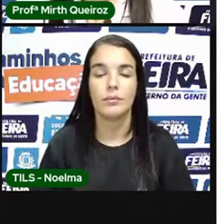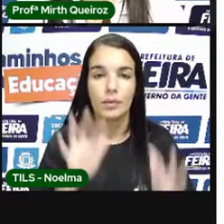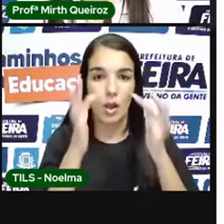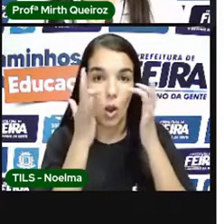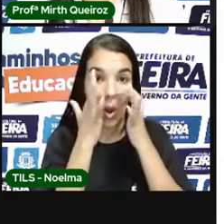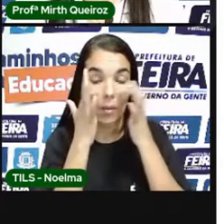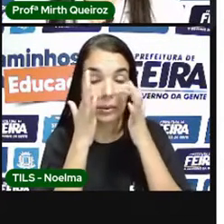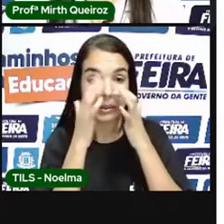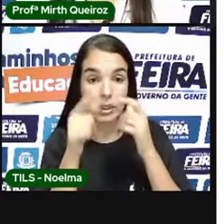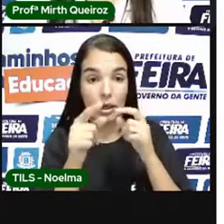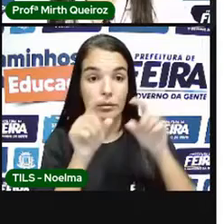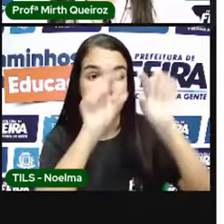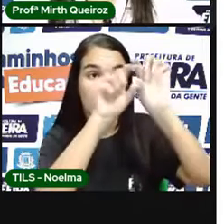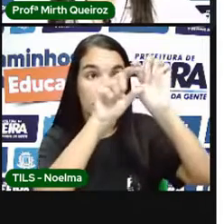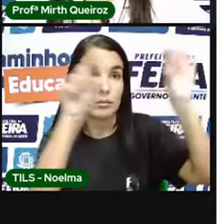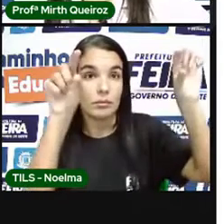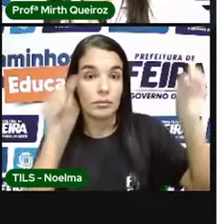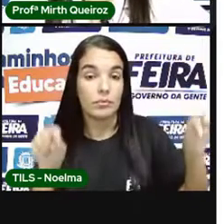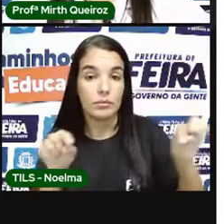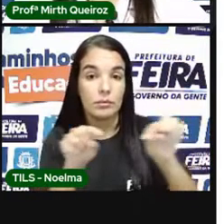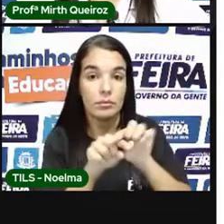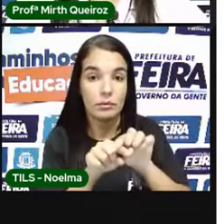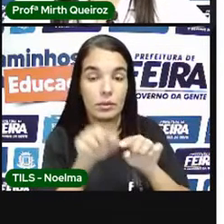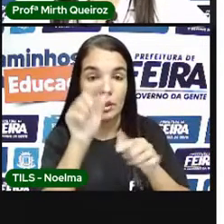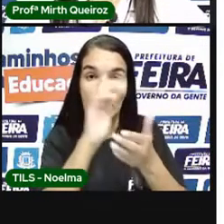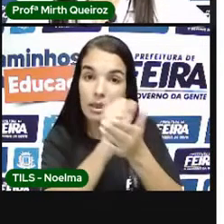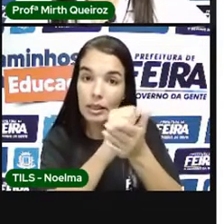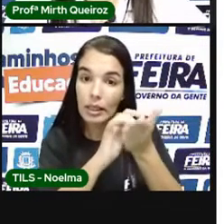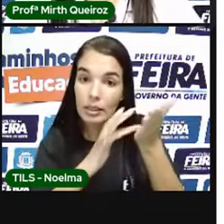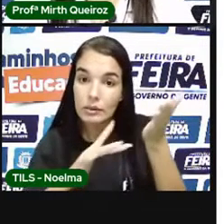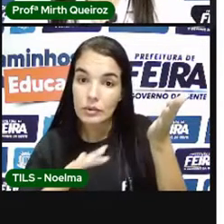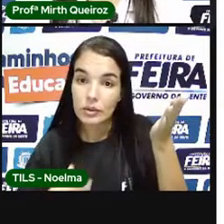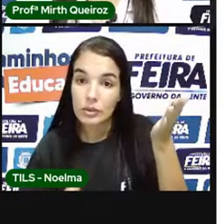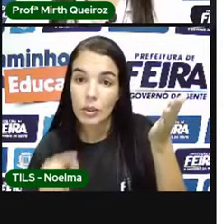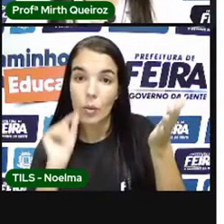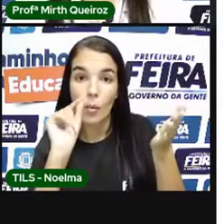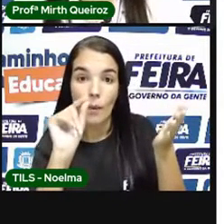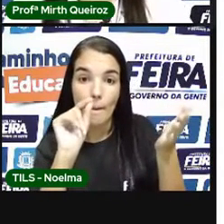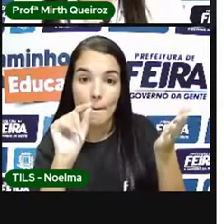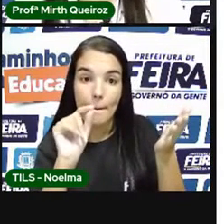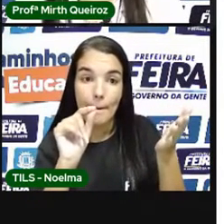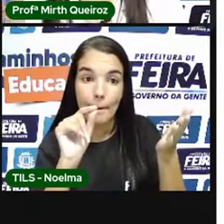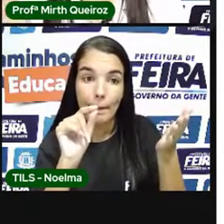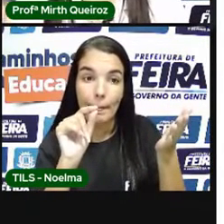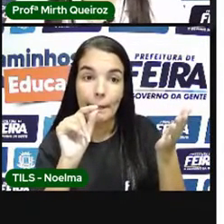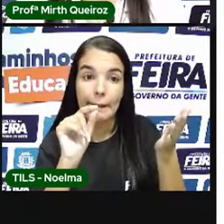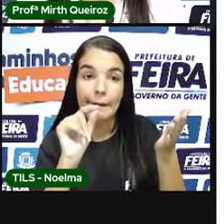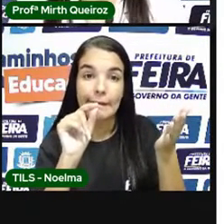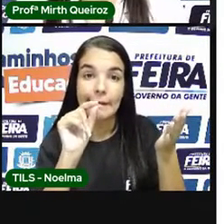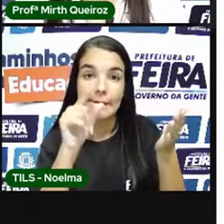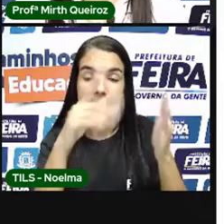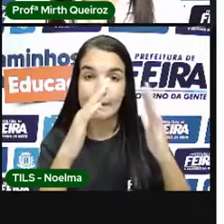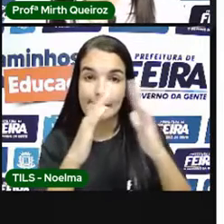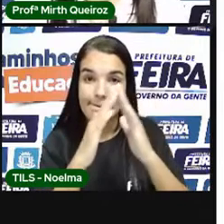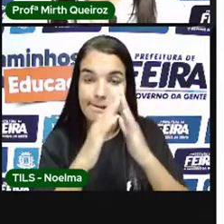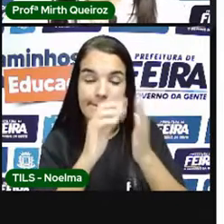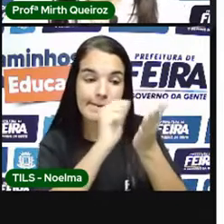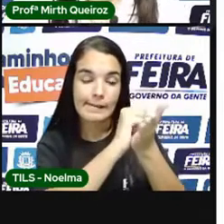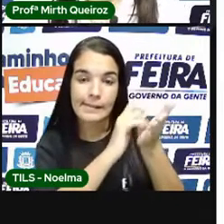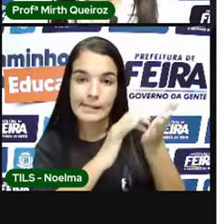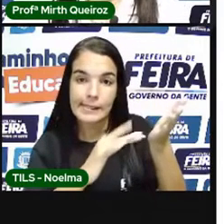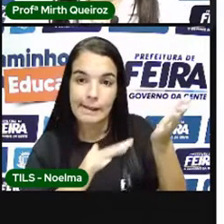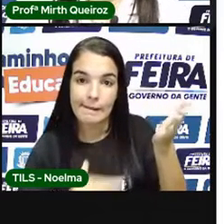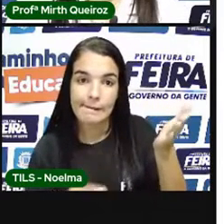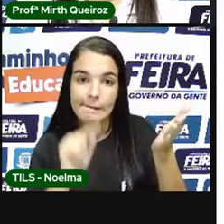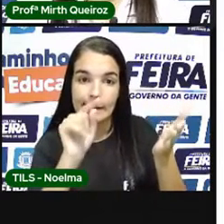Com isso A gente vai Aí vocês vão fazer Na atividade De vocês Desculpe Na casa De vocês Vocês vão